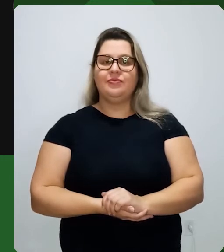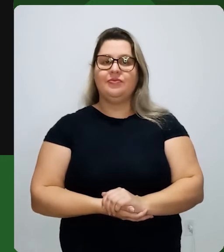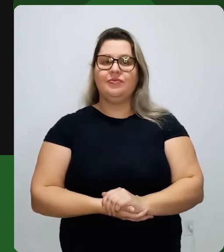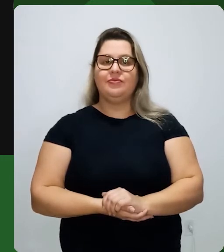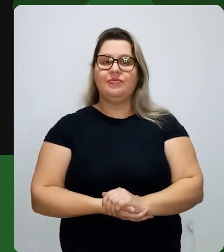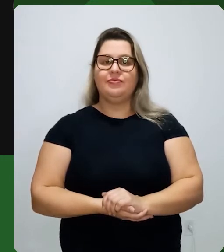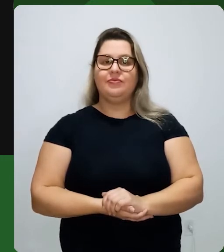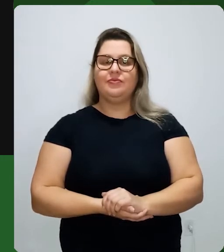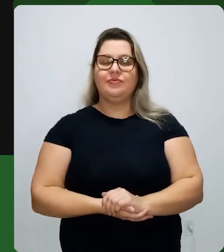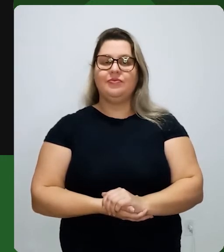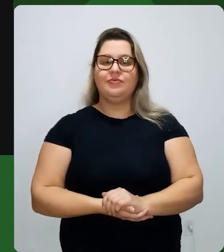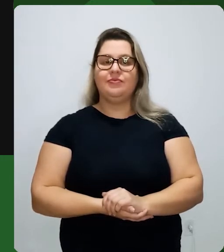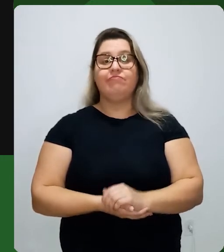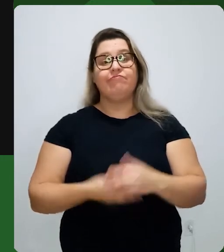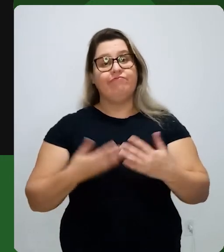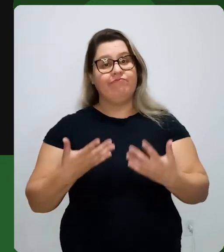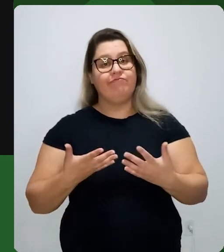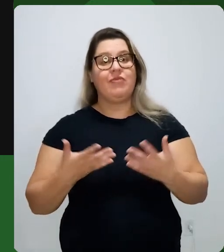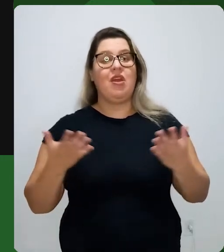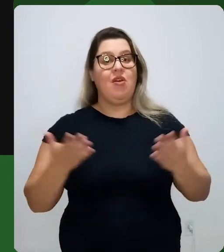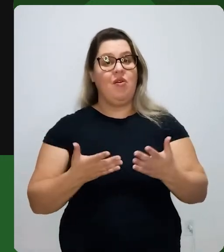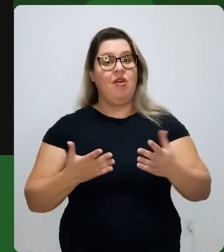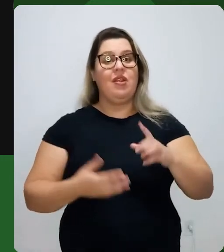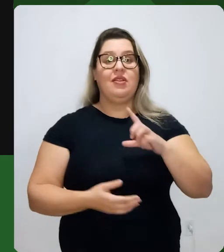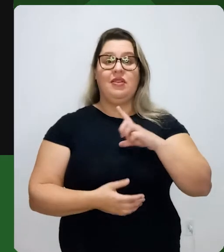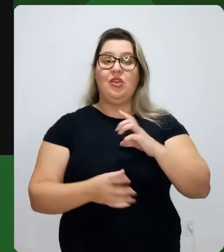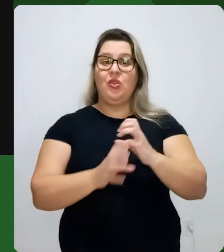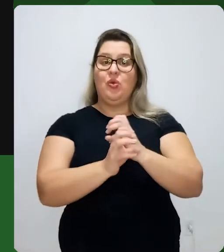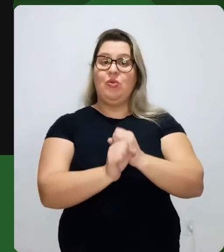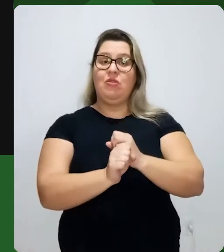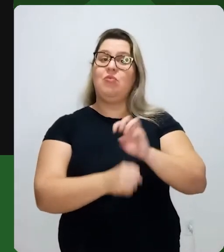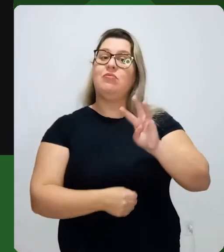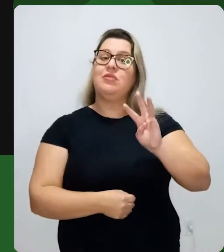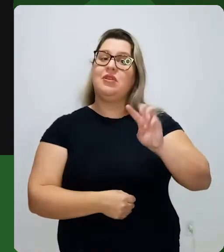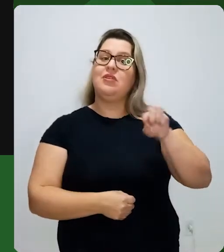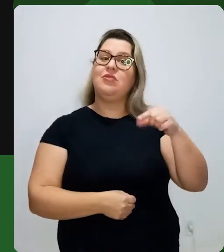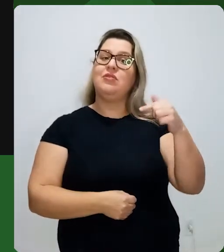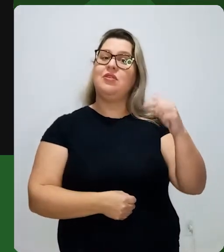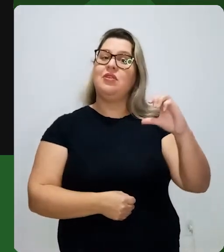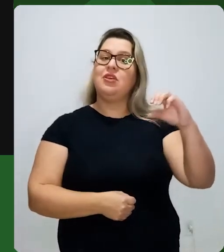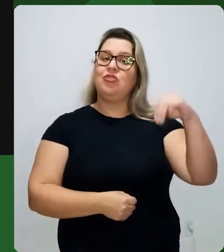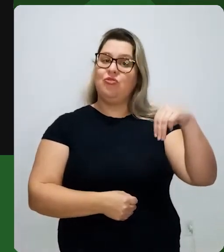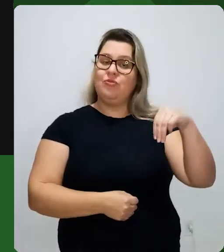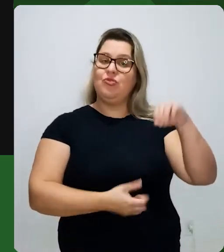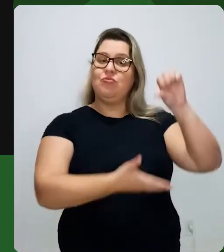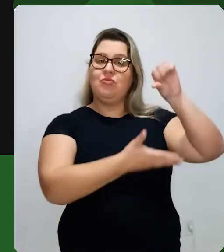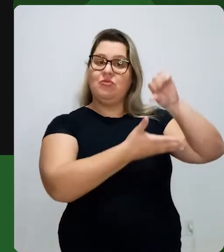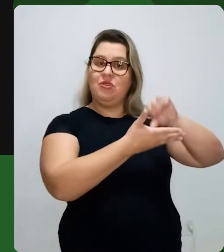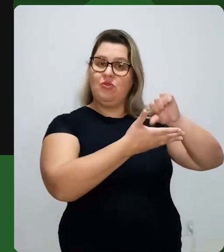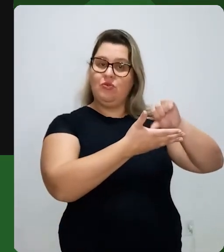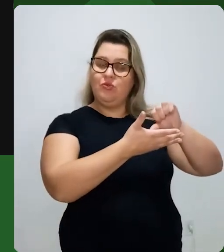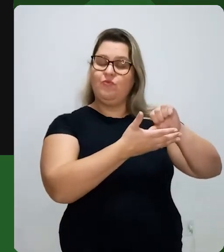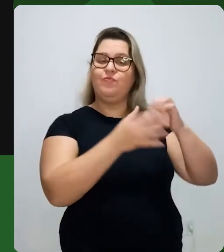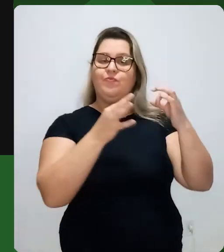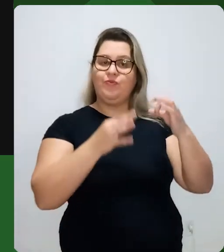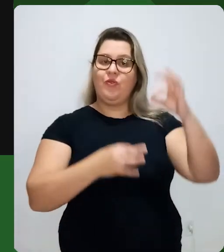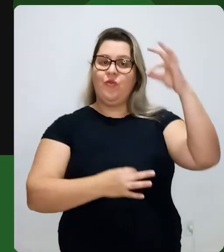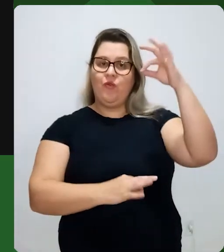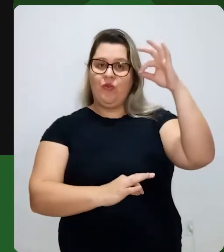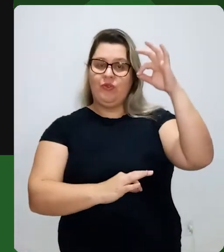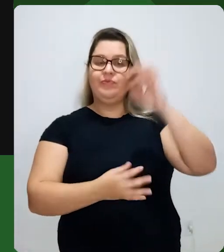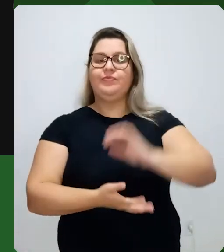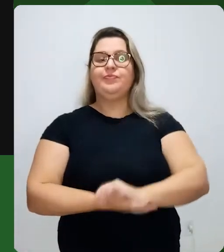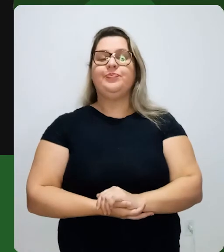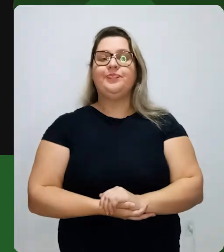E agora, eu tenho os três vírgula sete centralizados. Então, acaba aqui e acaba aqui.